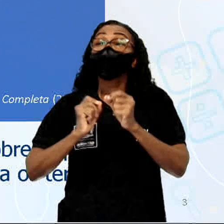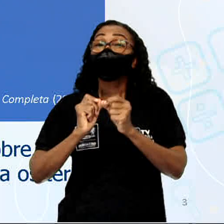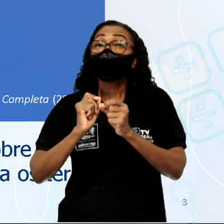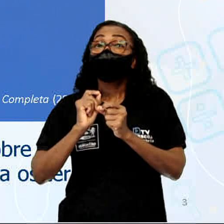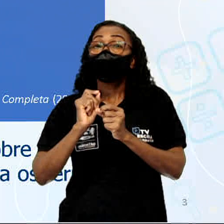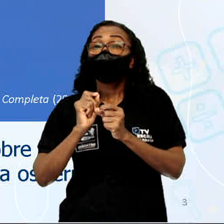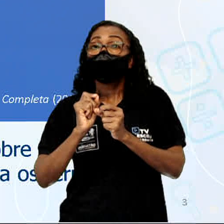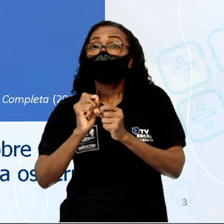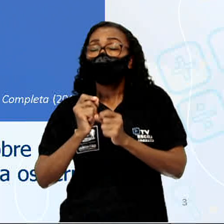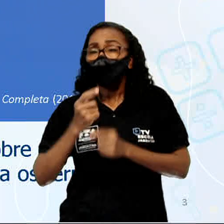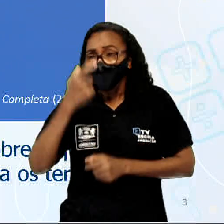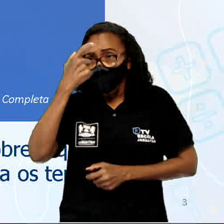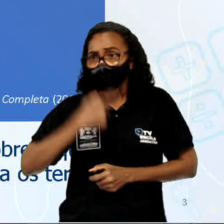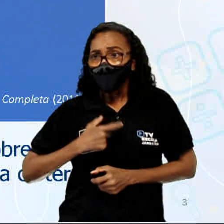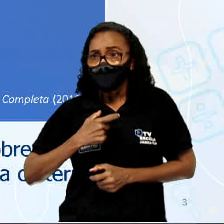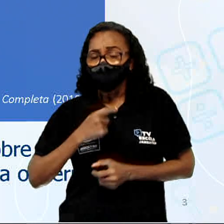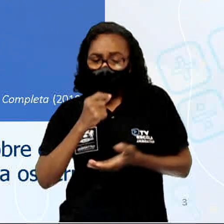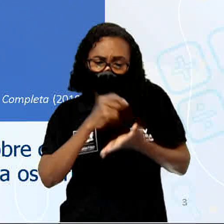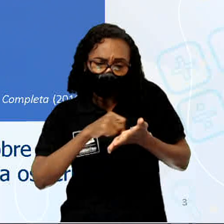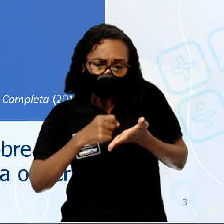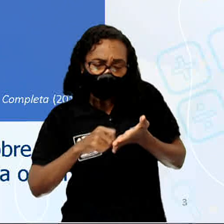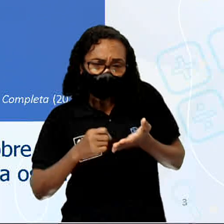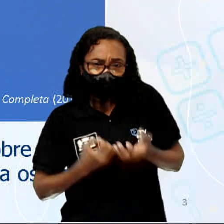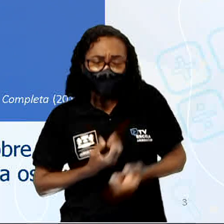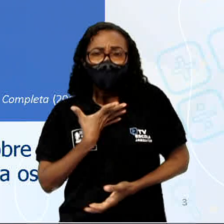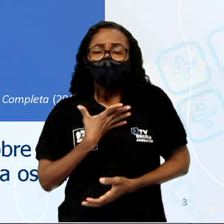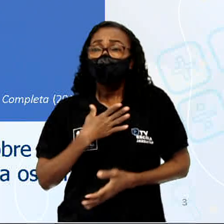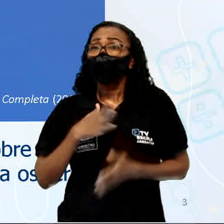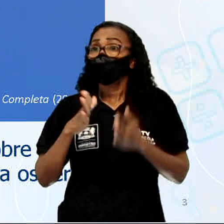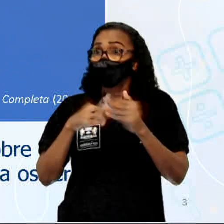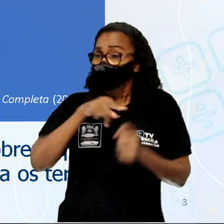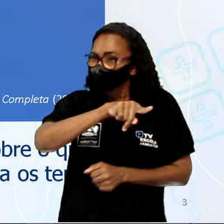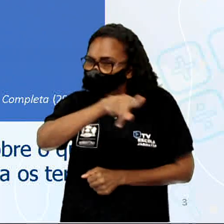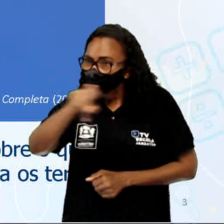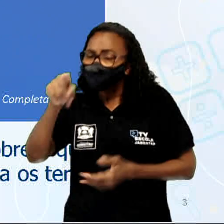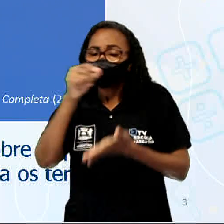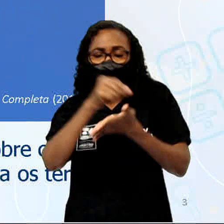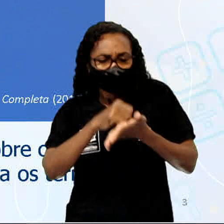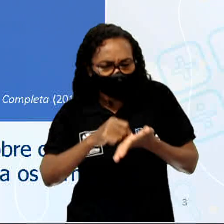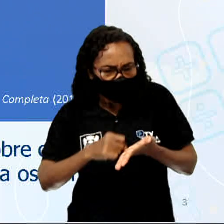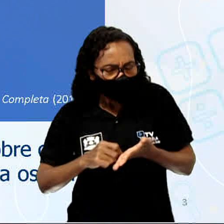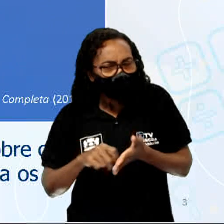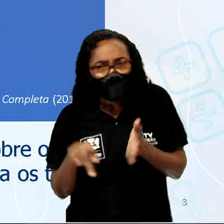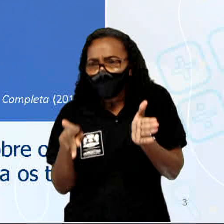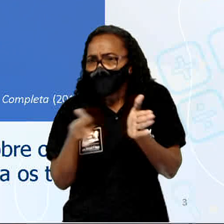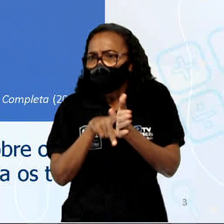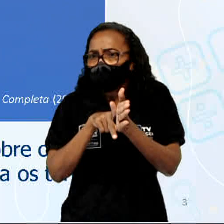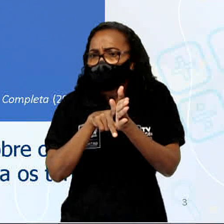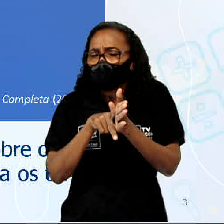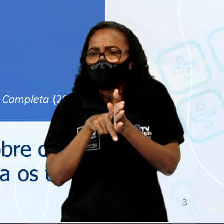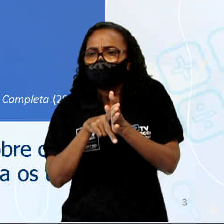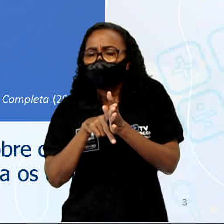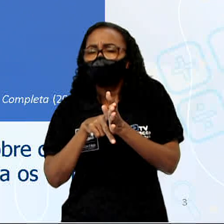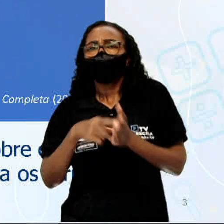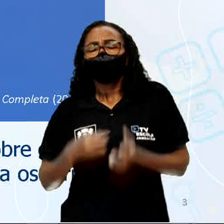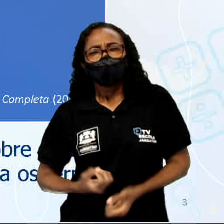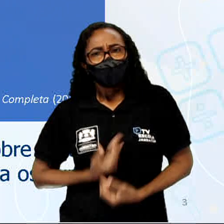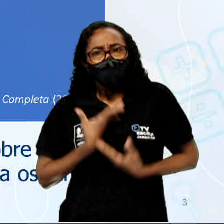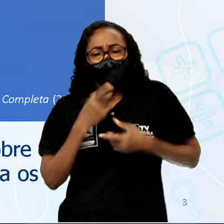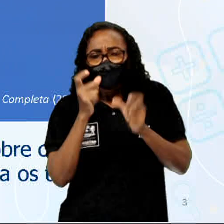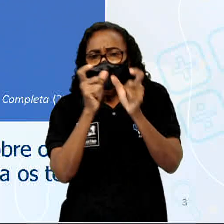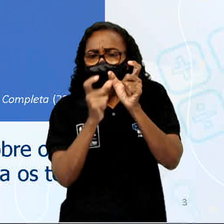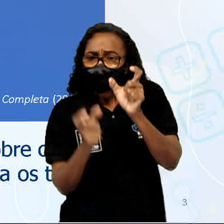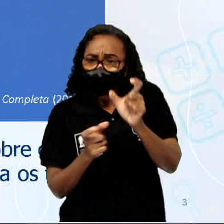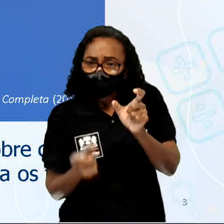ele. E eu pedi que vocês escrevessem em casa os seus próprios poemas verbetes, falando